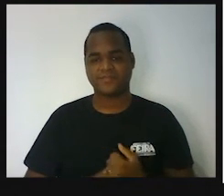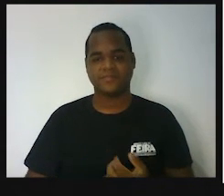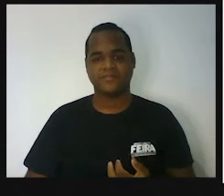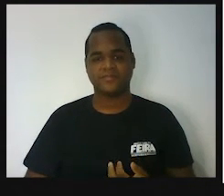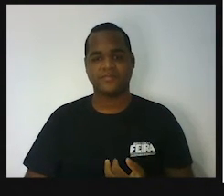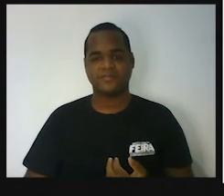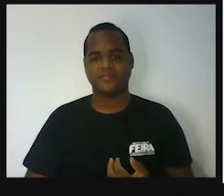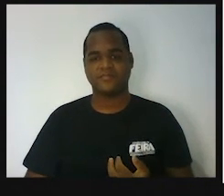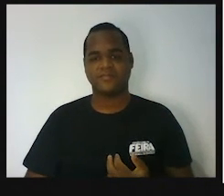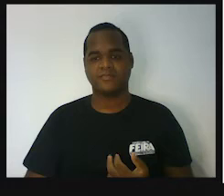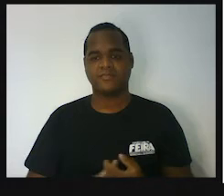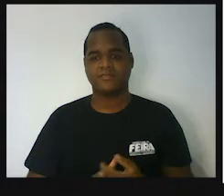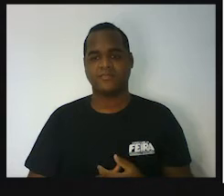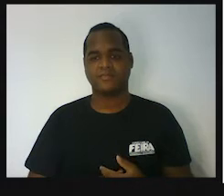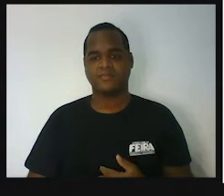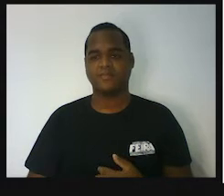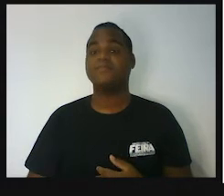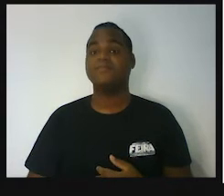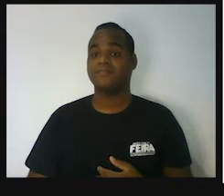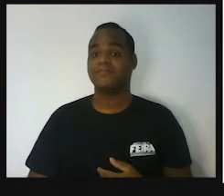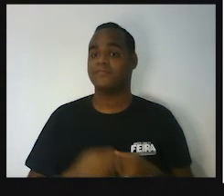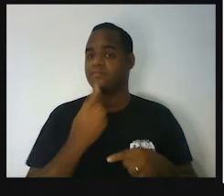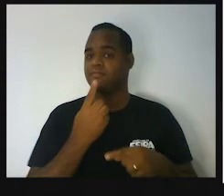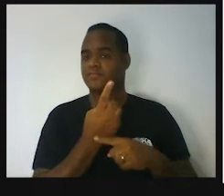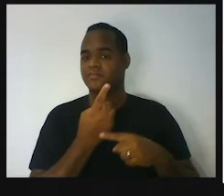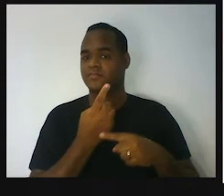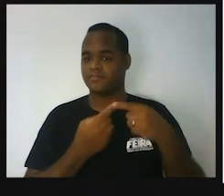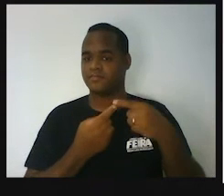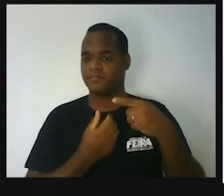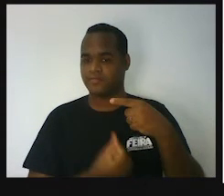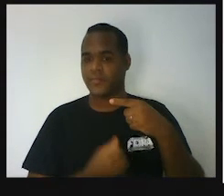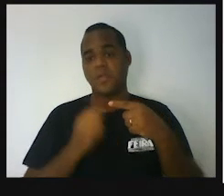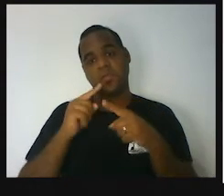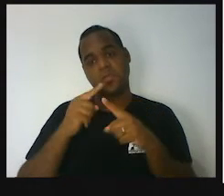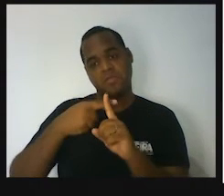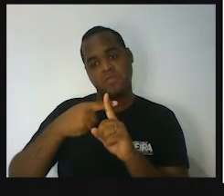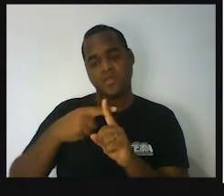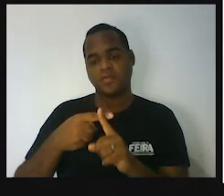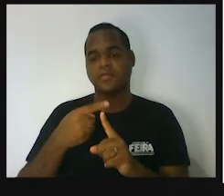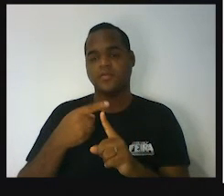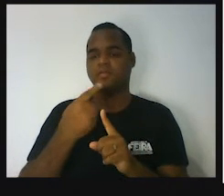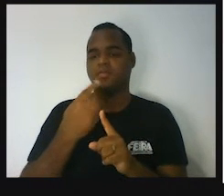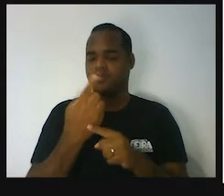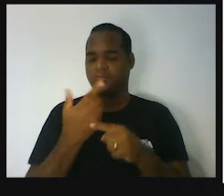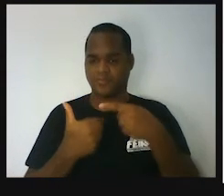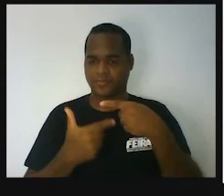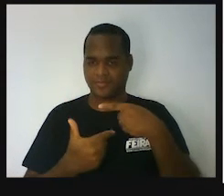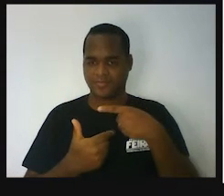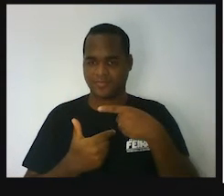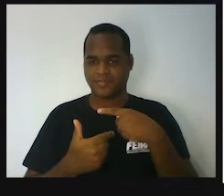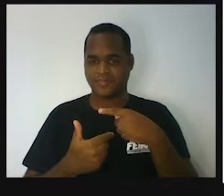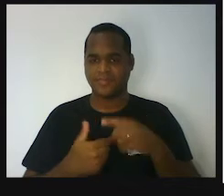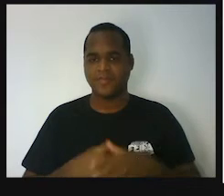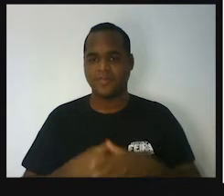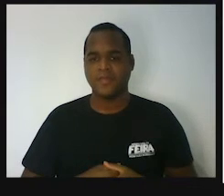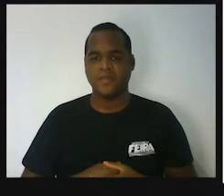Então, um sexto mais um dozeavos da vida dele. Então, mais...